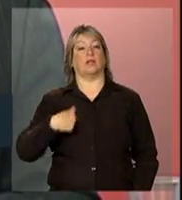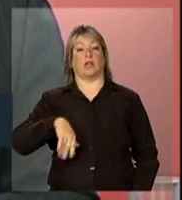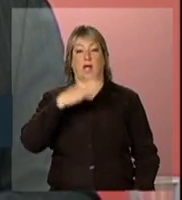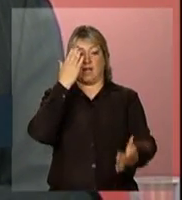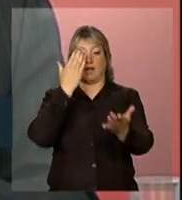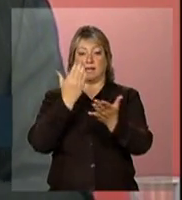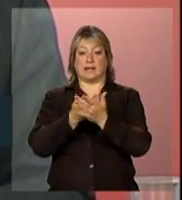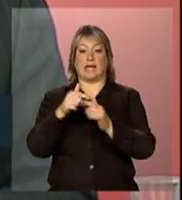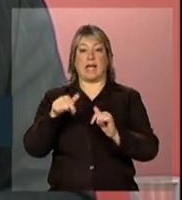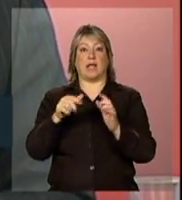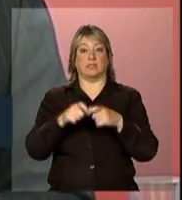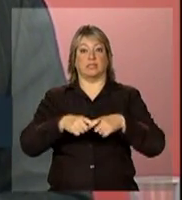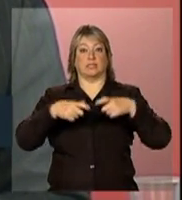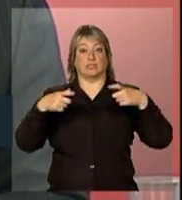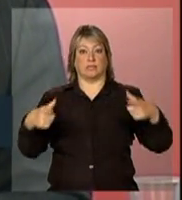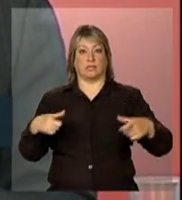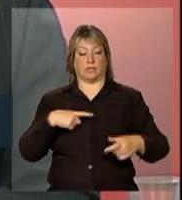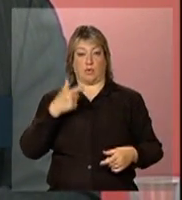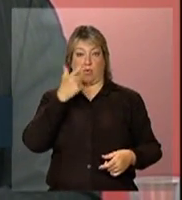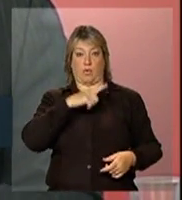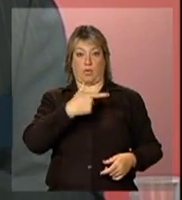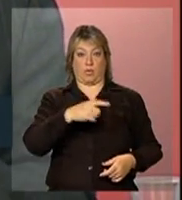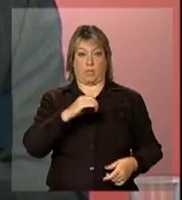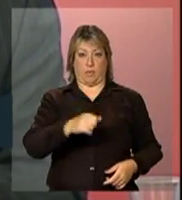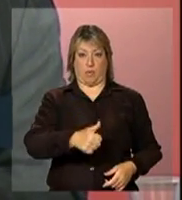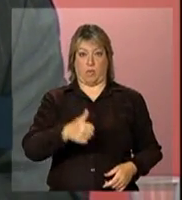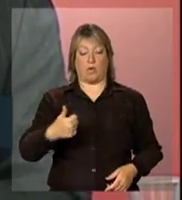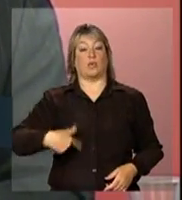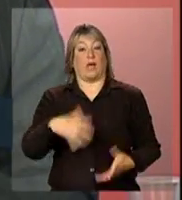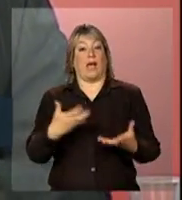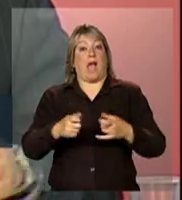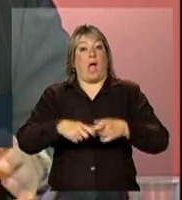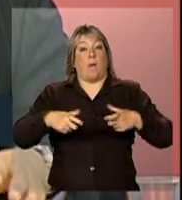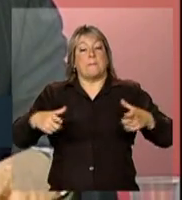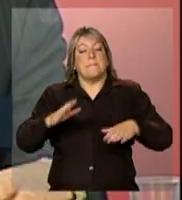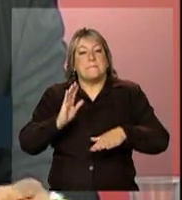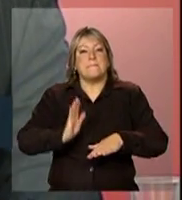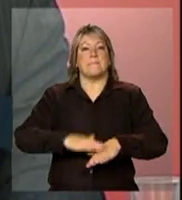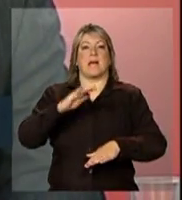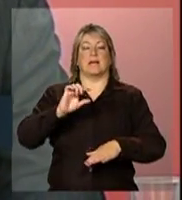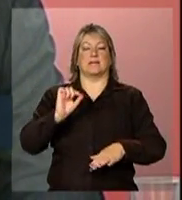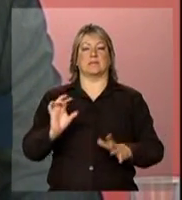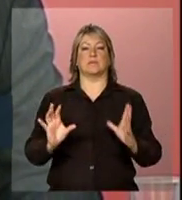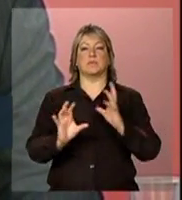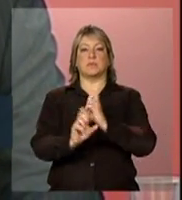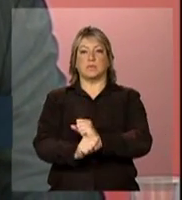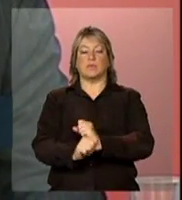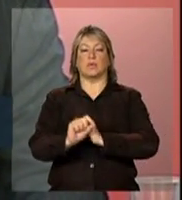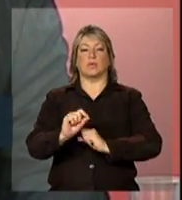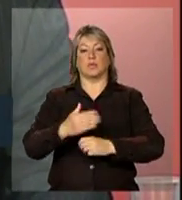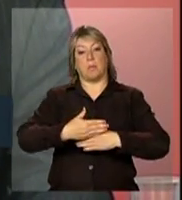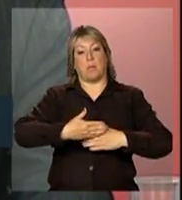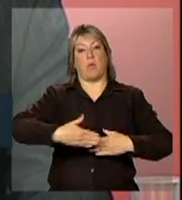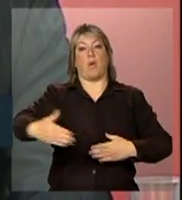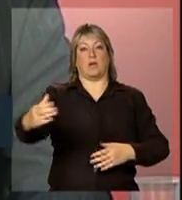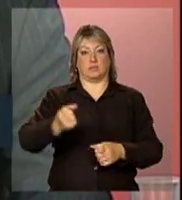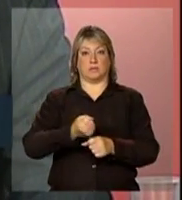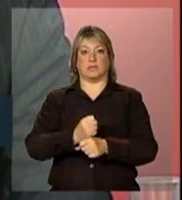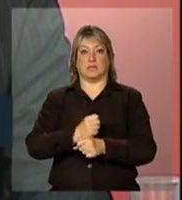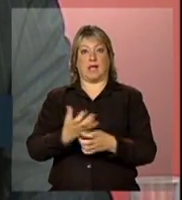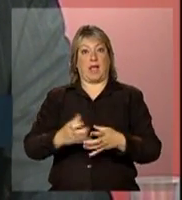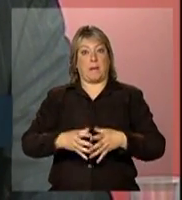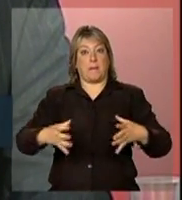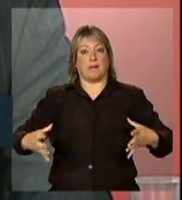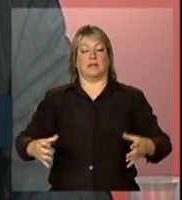que já teve em 2011, chegou a cerca de 84%, nós queremos aumentar ainda mais ao longo dos próximos anos a